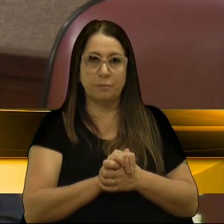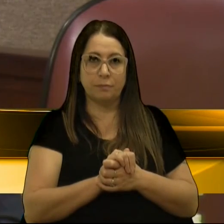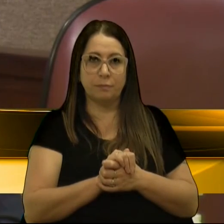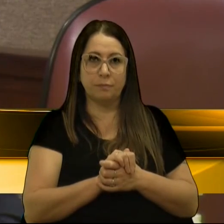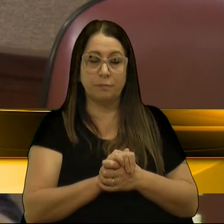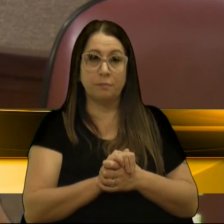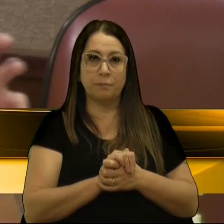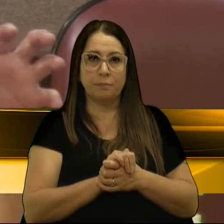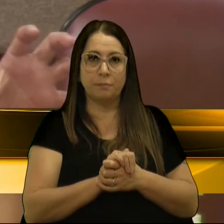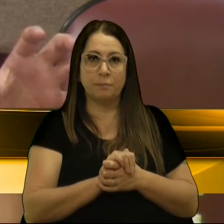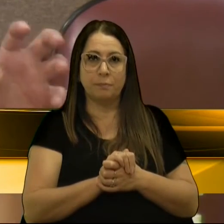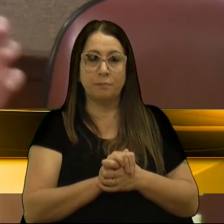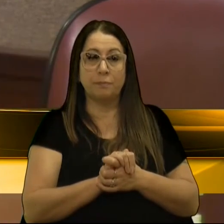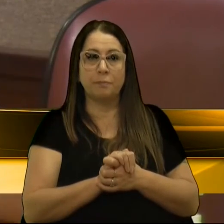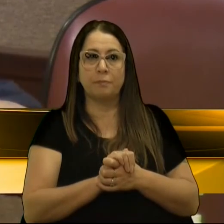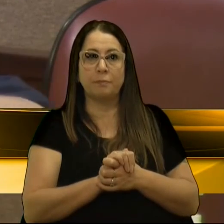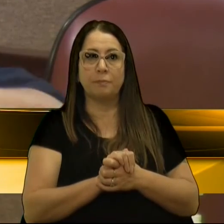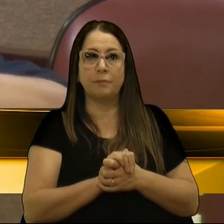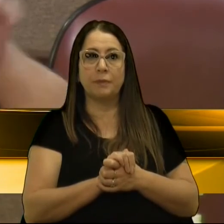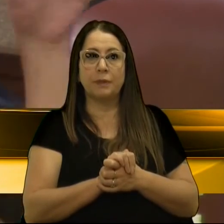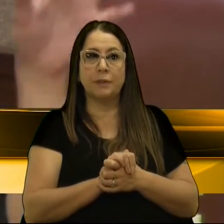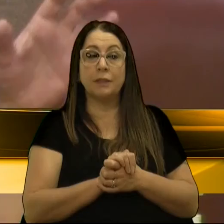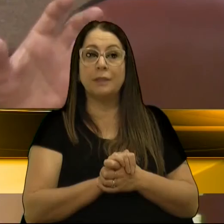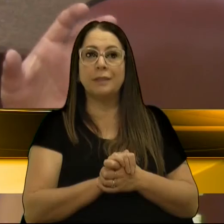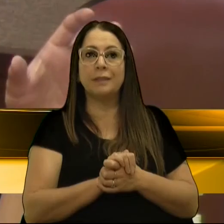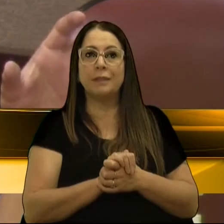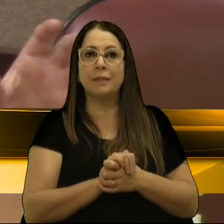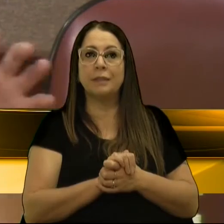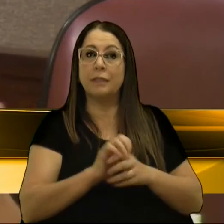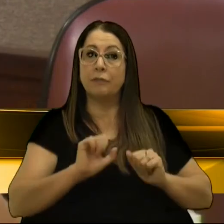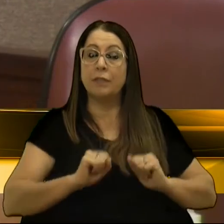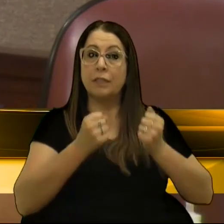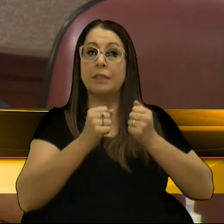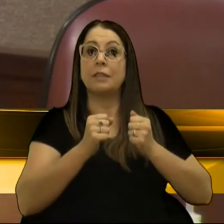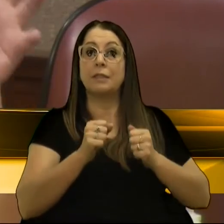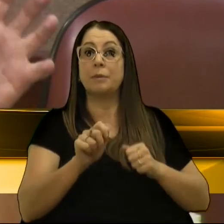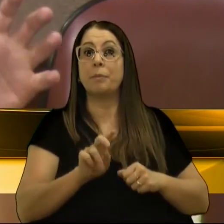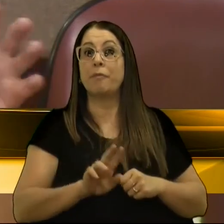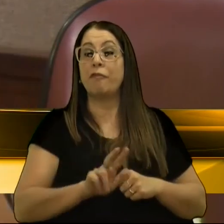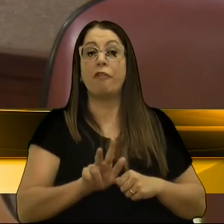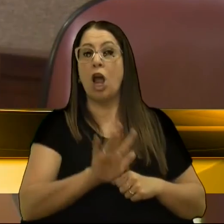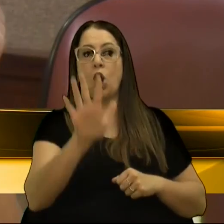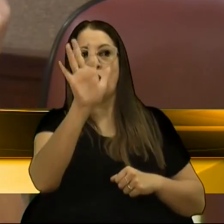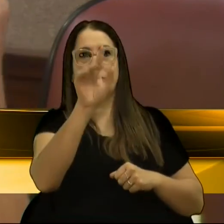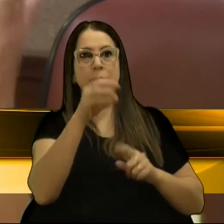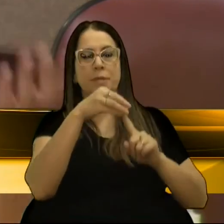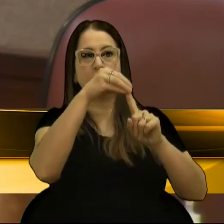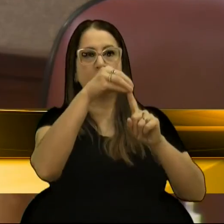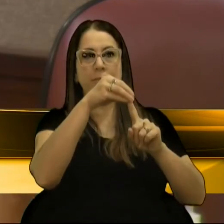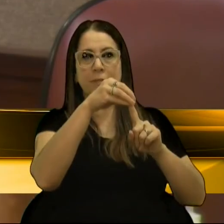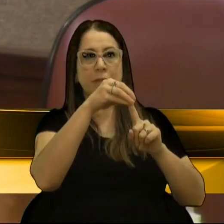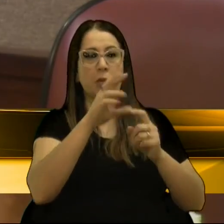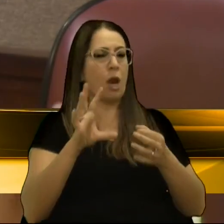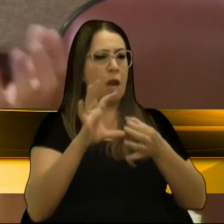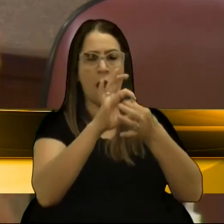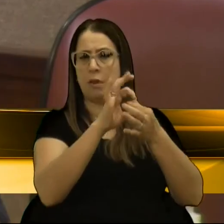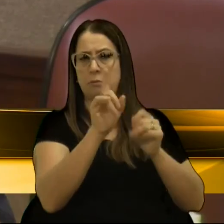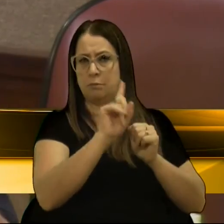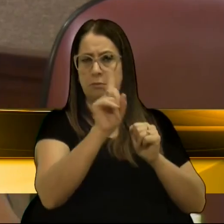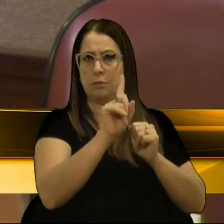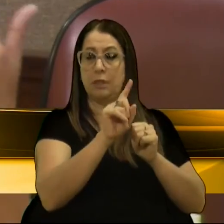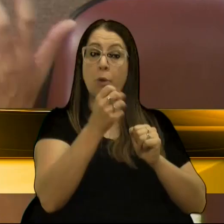Finalizo. Então, tá bom. Então, quer dizer que a gente defende princípios e valores. A gente não está aliado. A gente quer o bem para Caxias